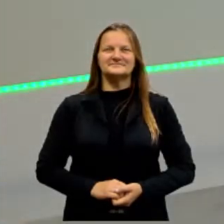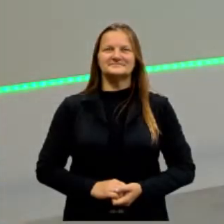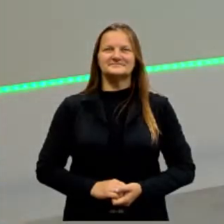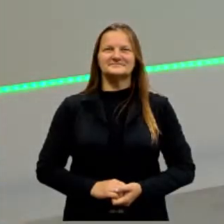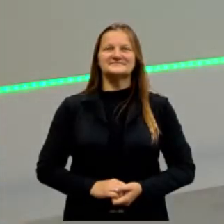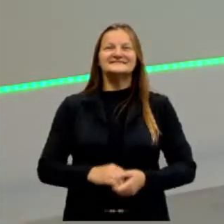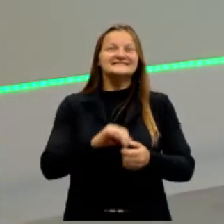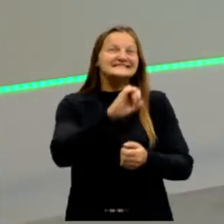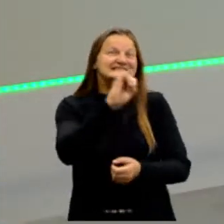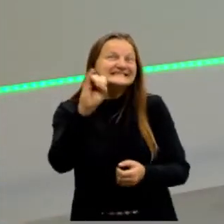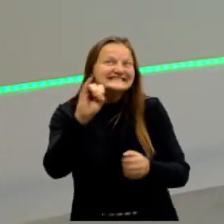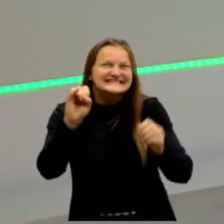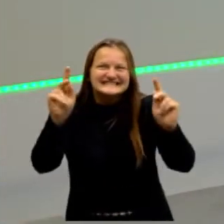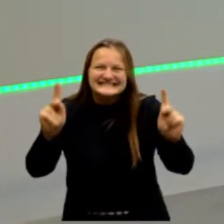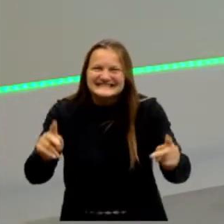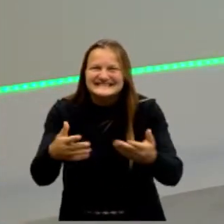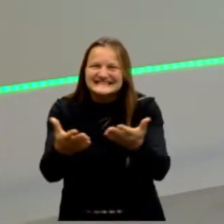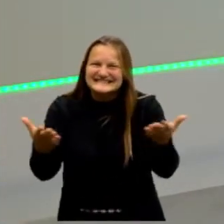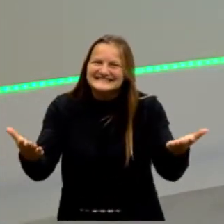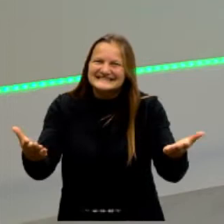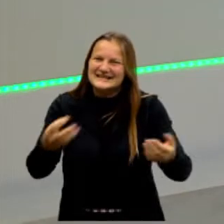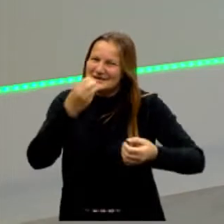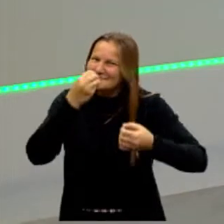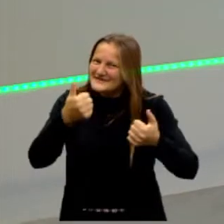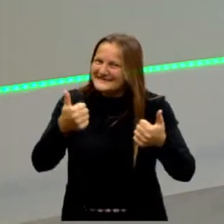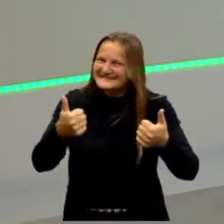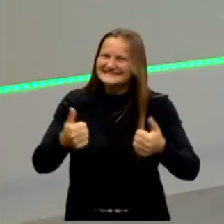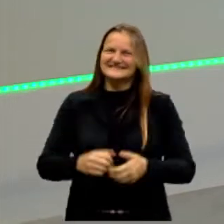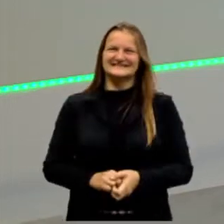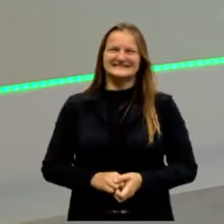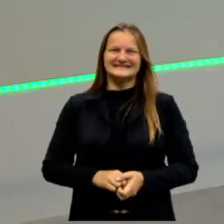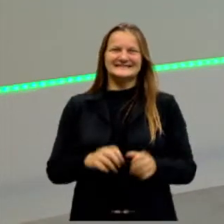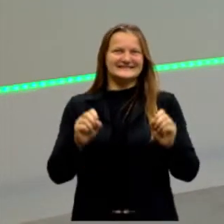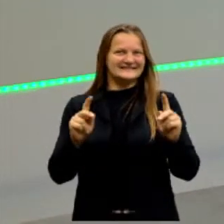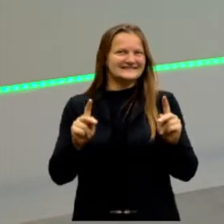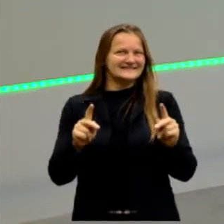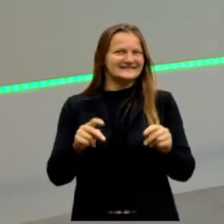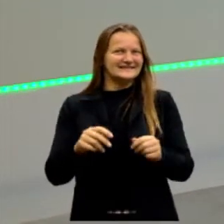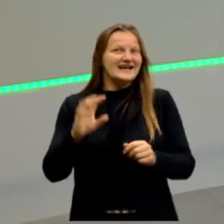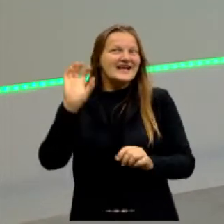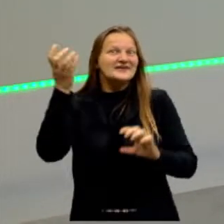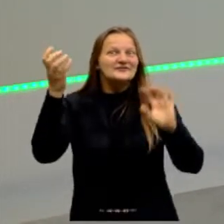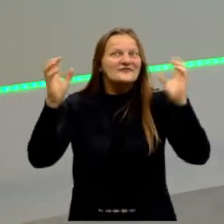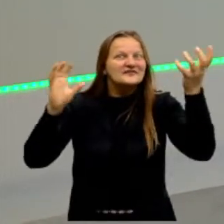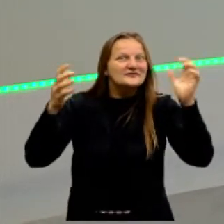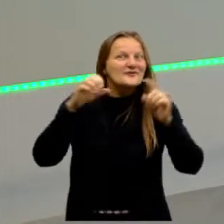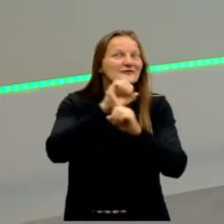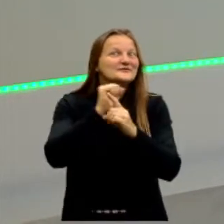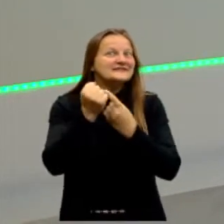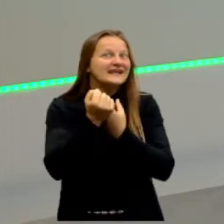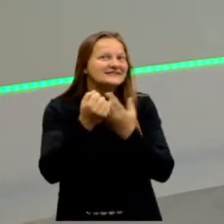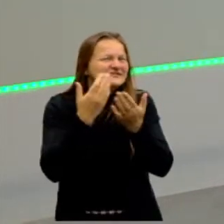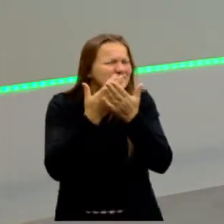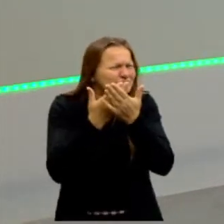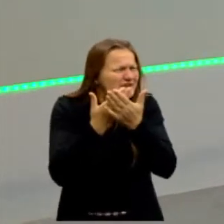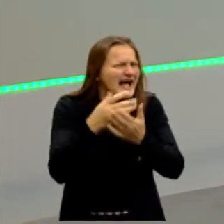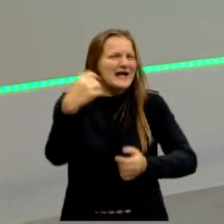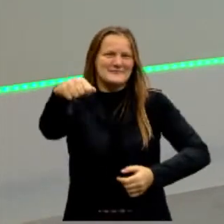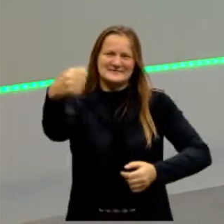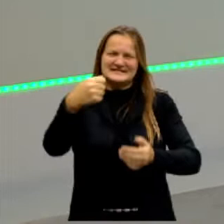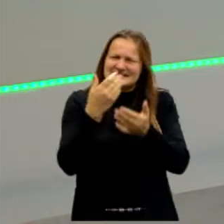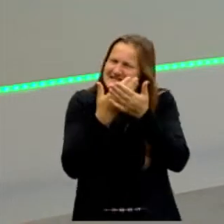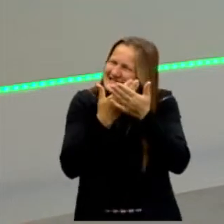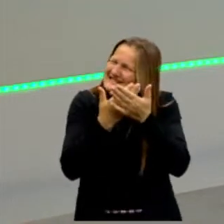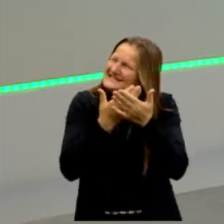E aí moçadinha, tudo certo? Tudo certo? Nada resolvido? Não, tudo resolvido, né? Resolvido o quê? Estudar, exatamente,